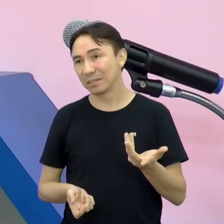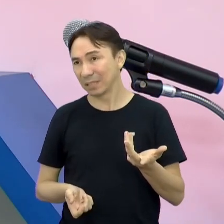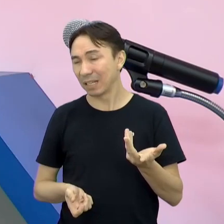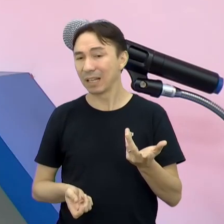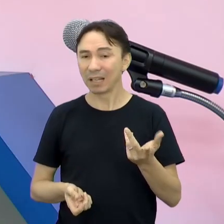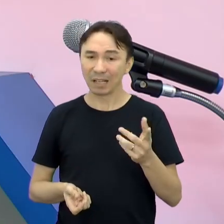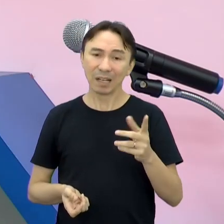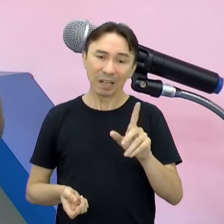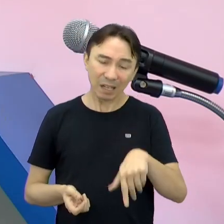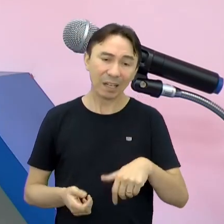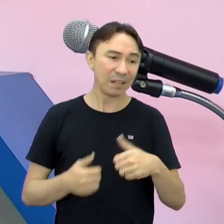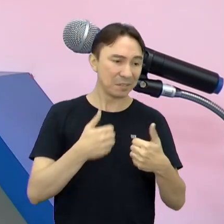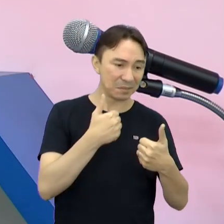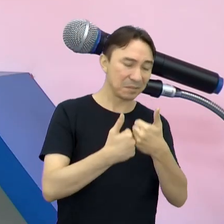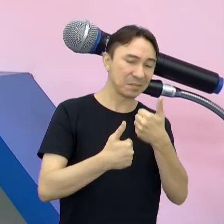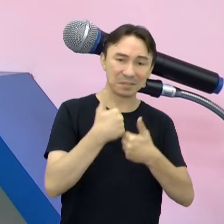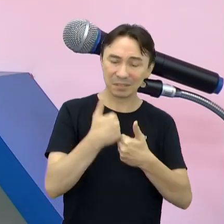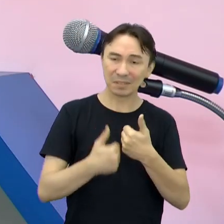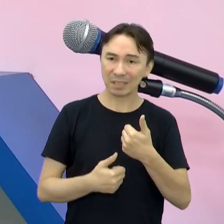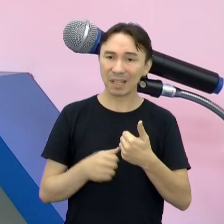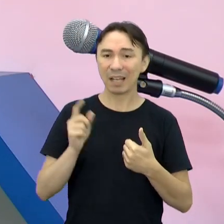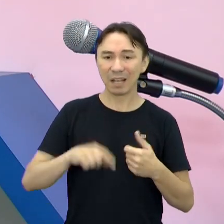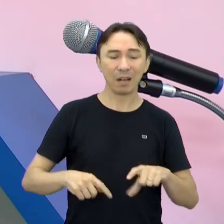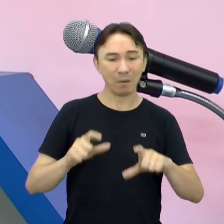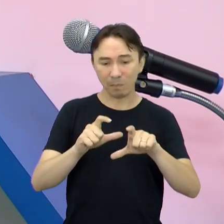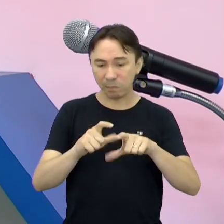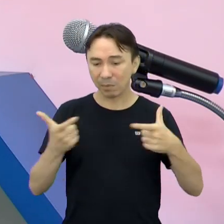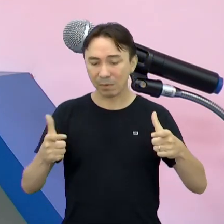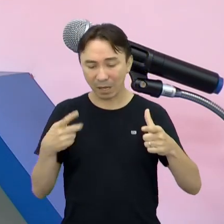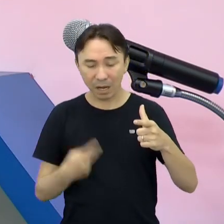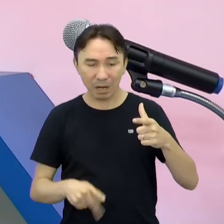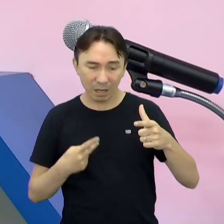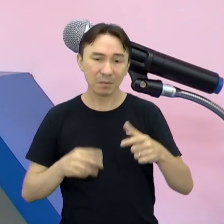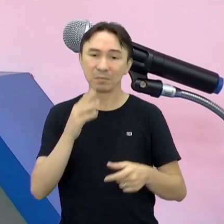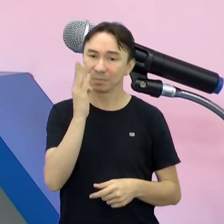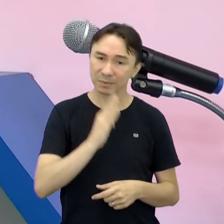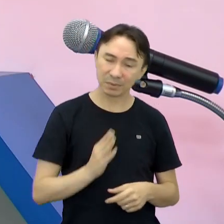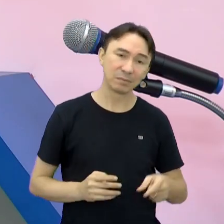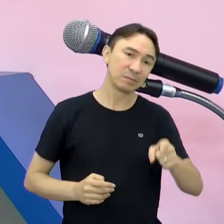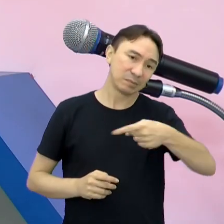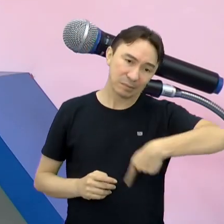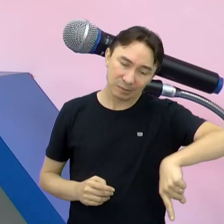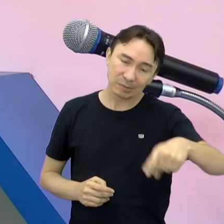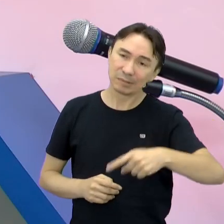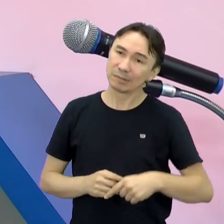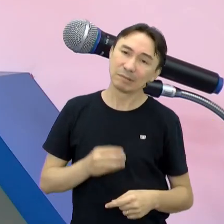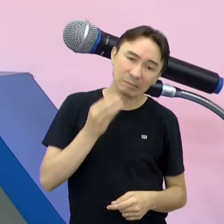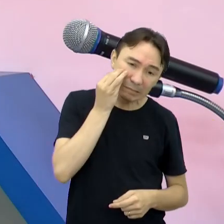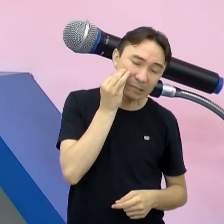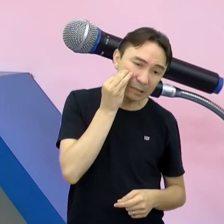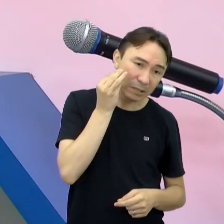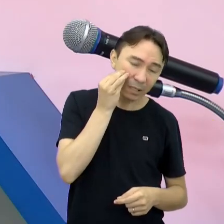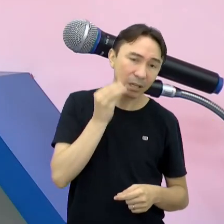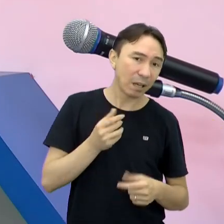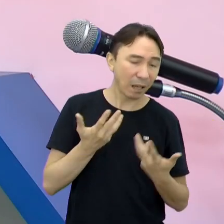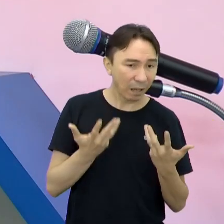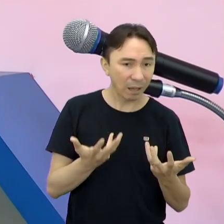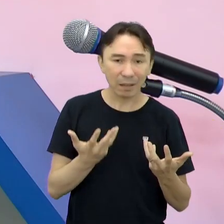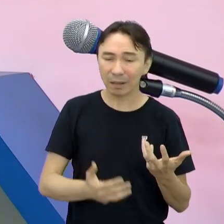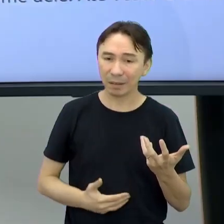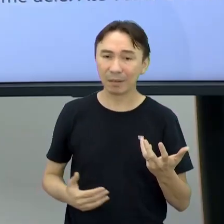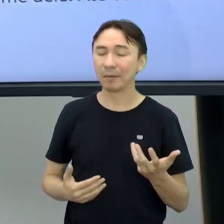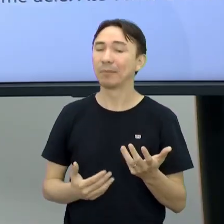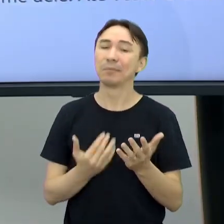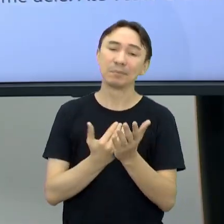sentido De que só o futebol Parece que domina As atenções aqui no Brasil A gente tenta quebrar isso E aliás Esse aprofundamento Quer trazer exatamente Essa